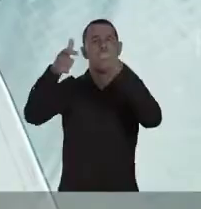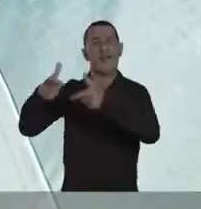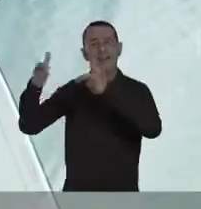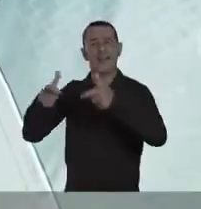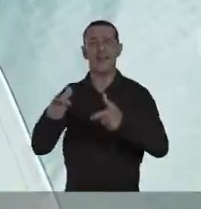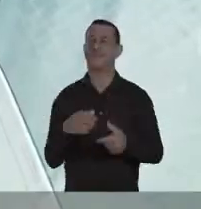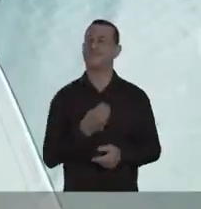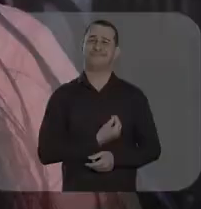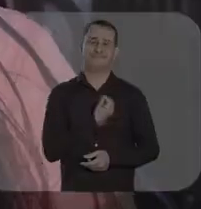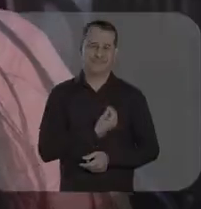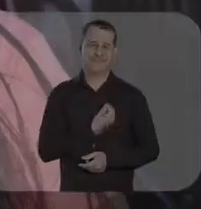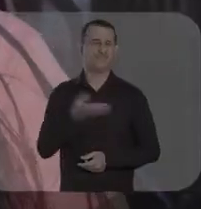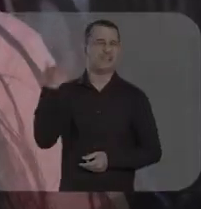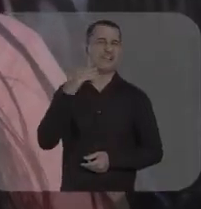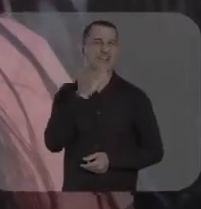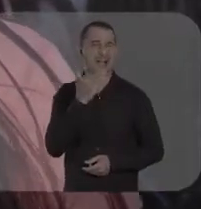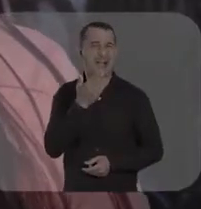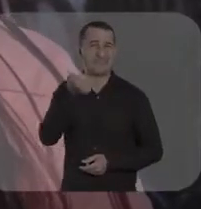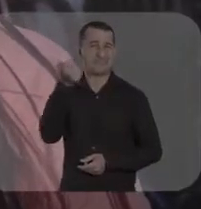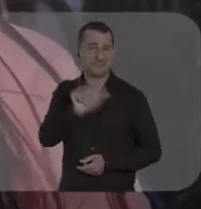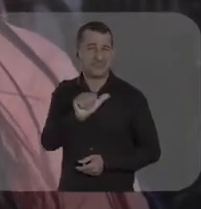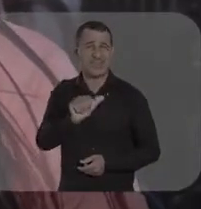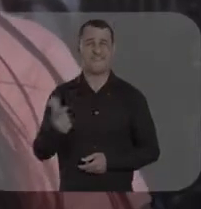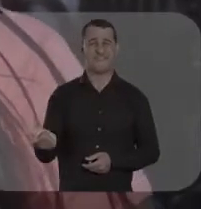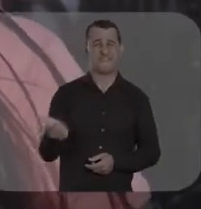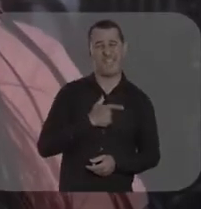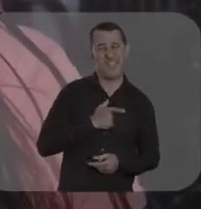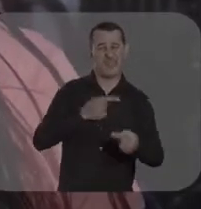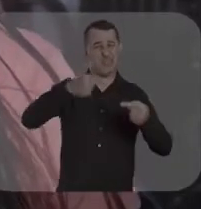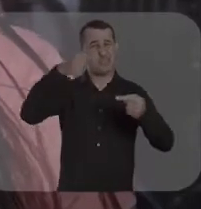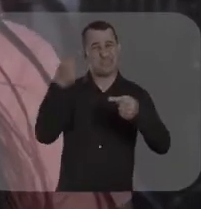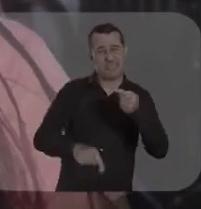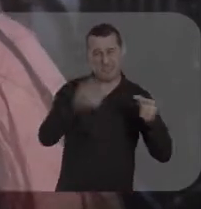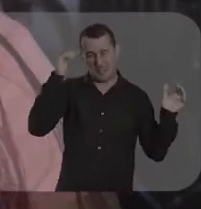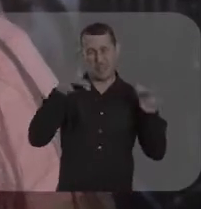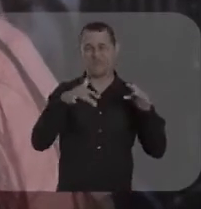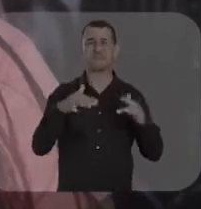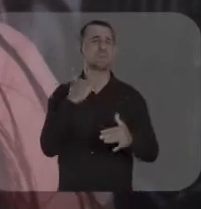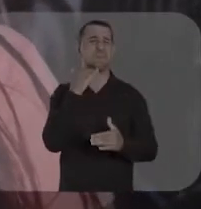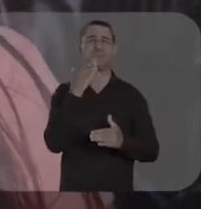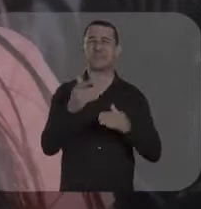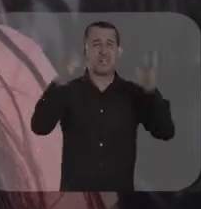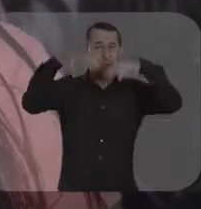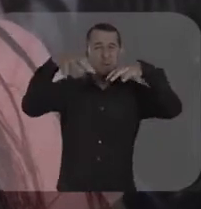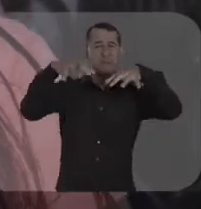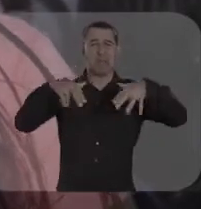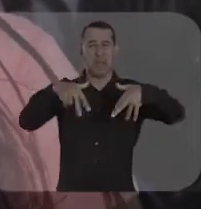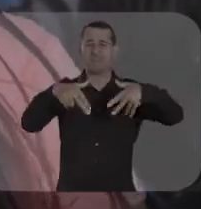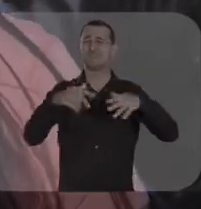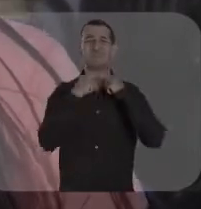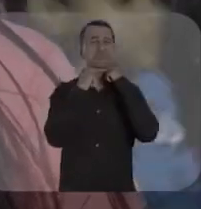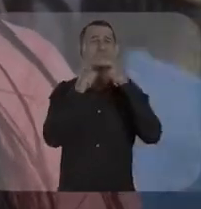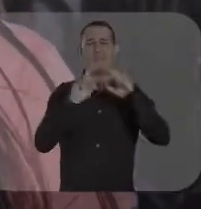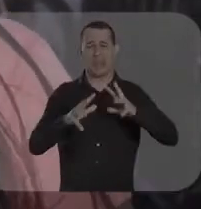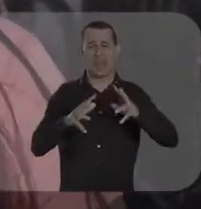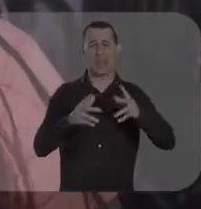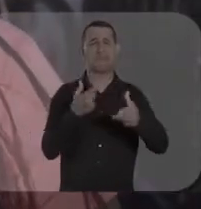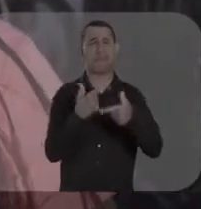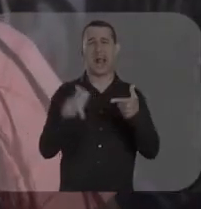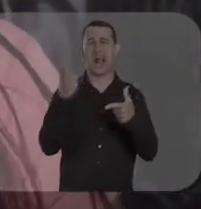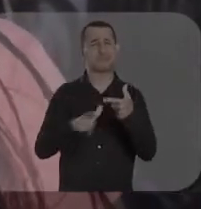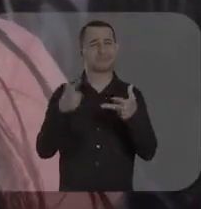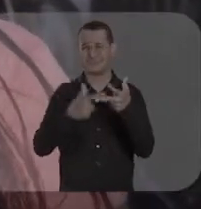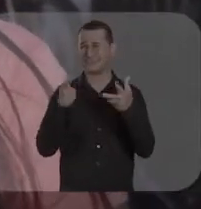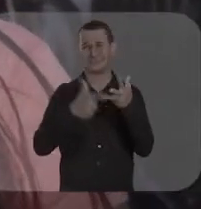e muitos outros bairros. Ele asfaltou vários bairros. Vida Nova era um lugar feio. Iguatemi Nova Lima era um lugar que